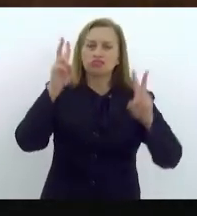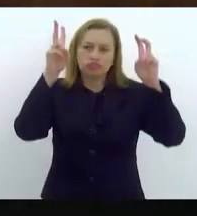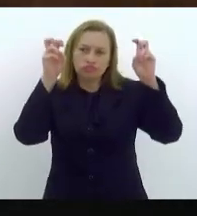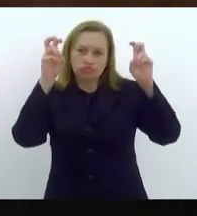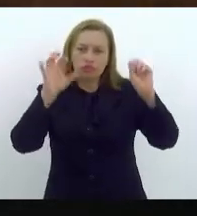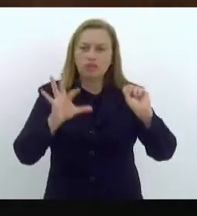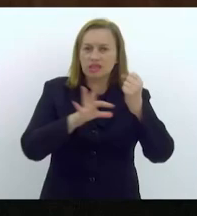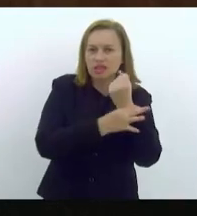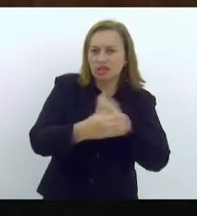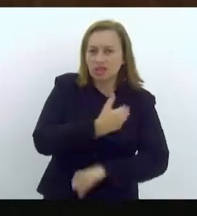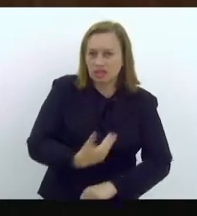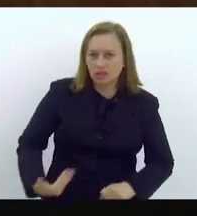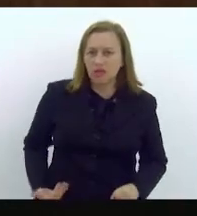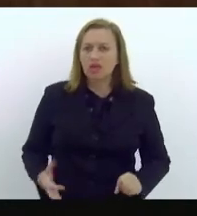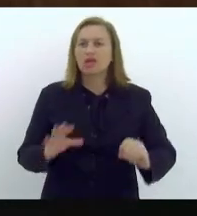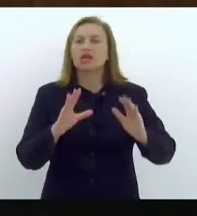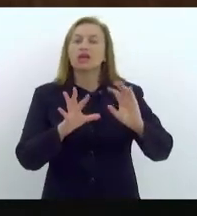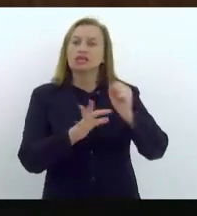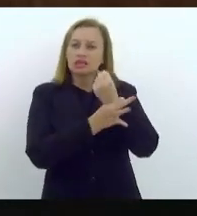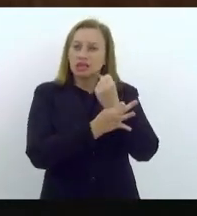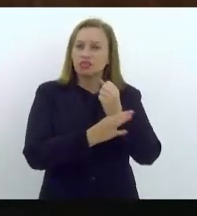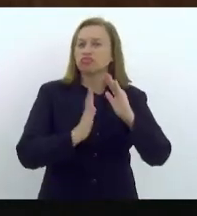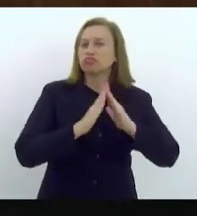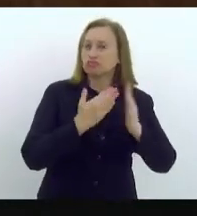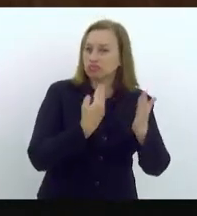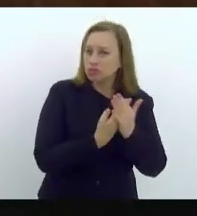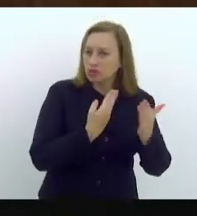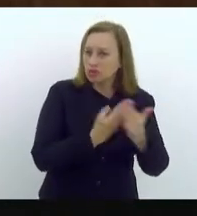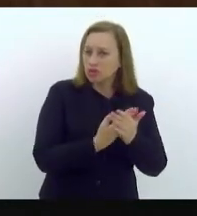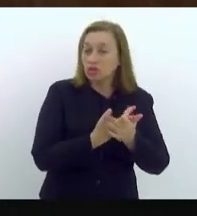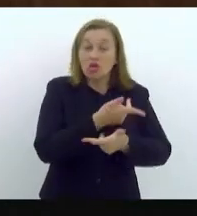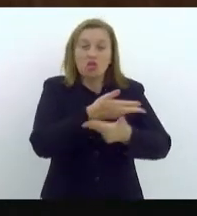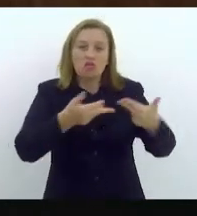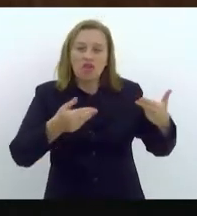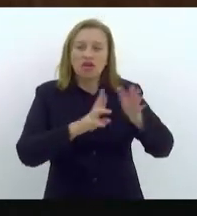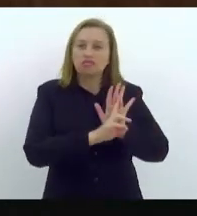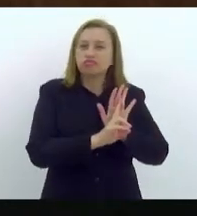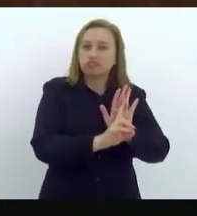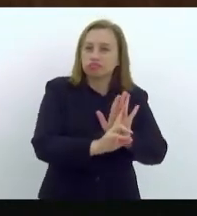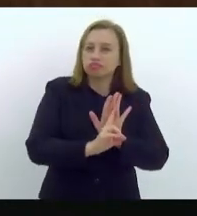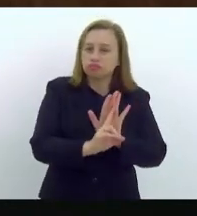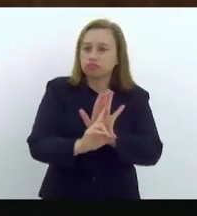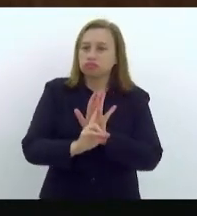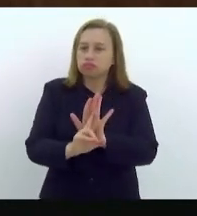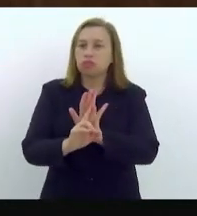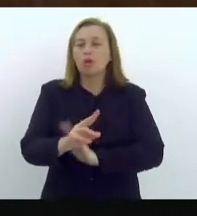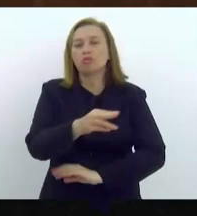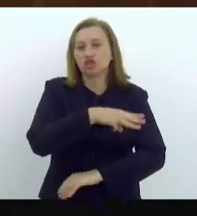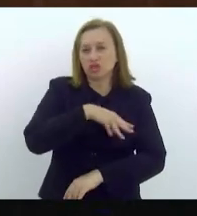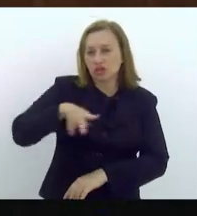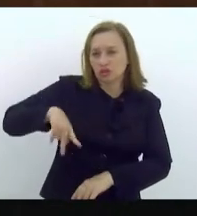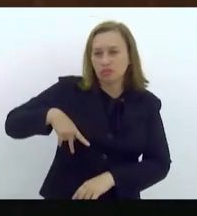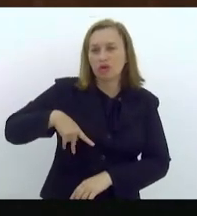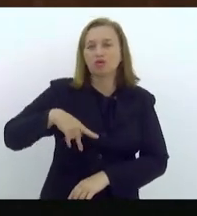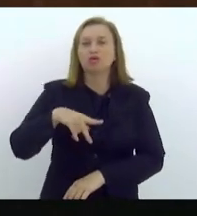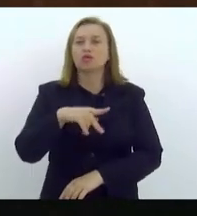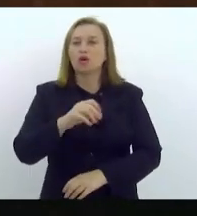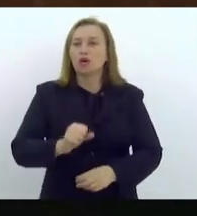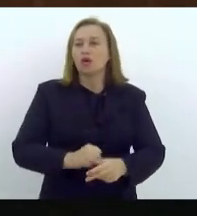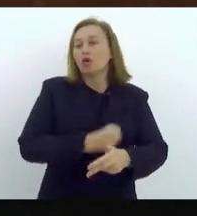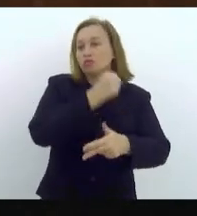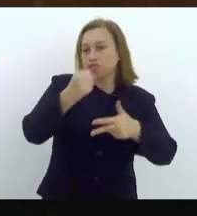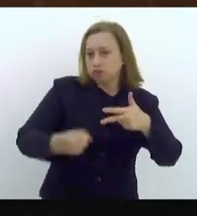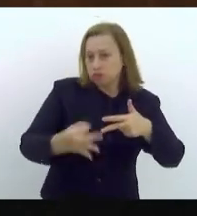pública, de segurança nas escolas, com vários representantes do Ministério Público, do Poder Judiciário,